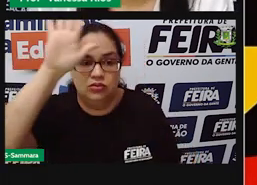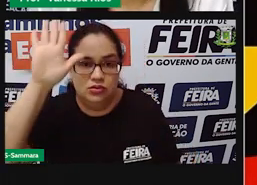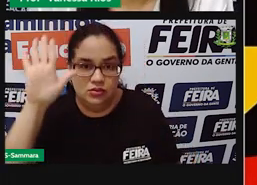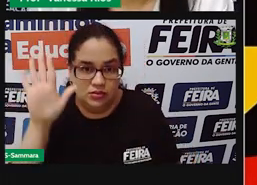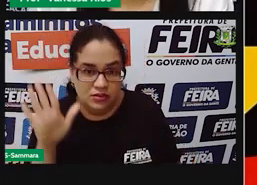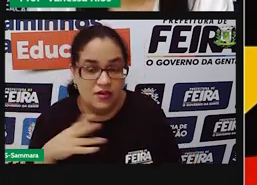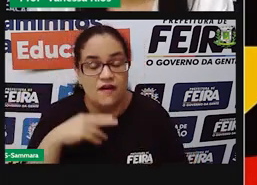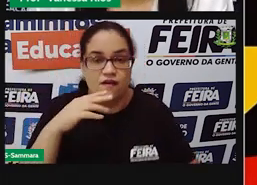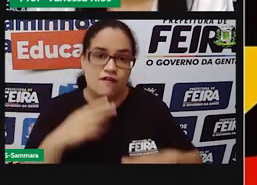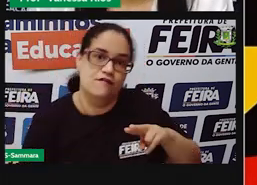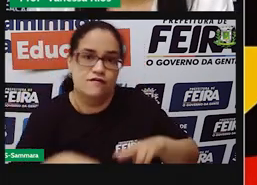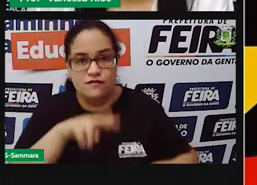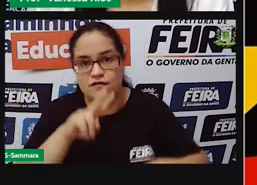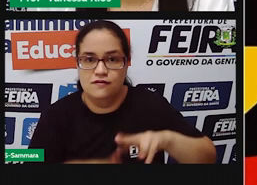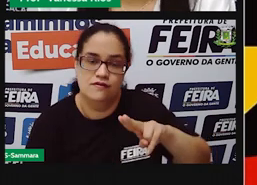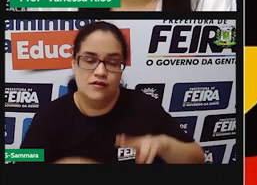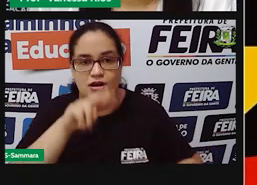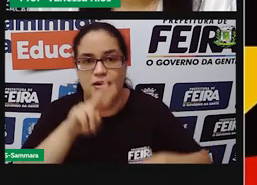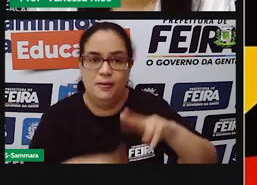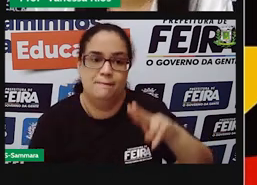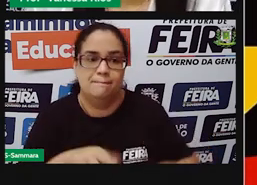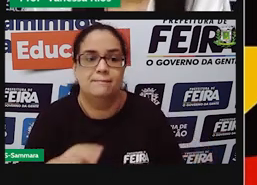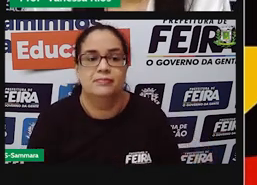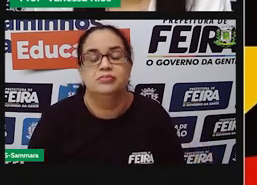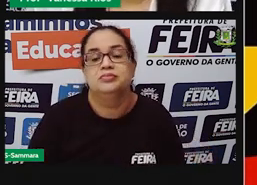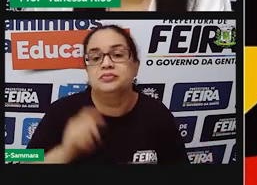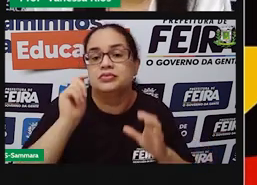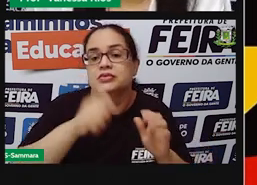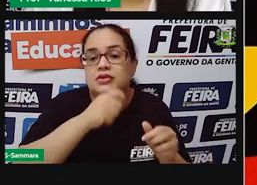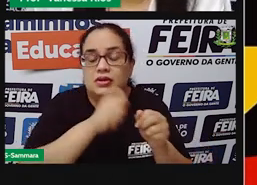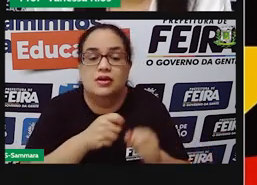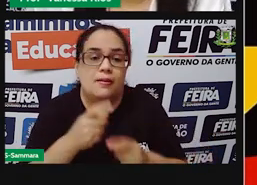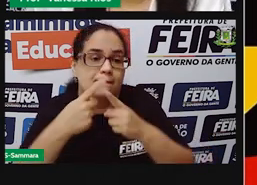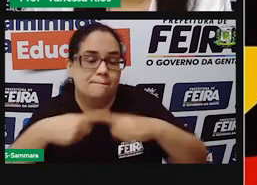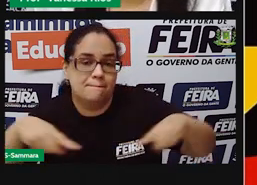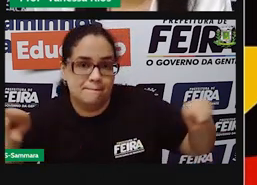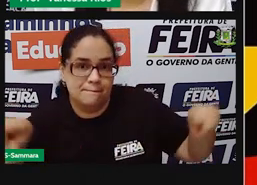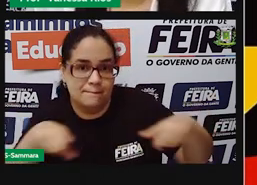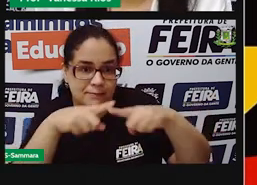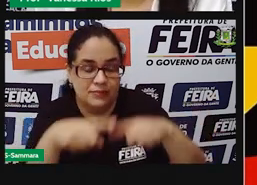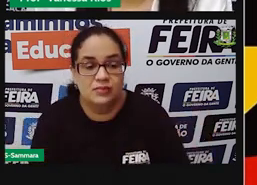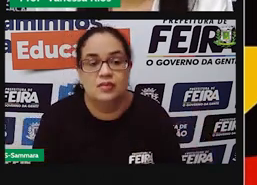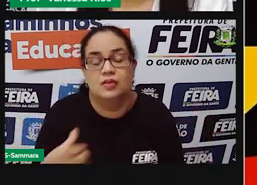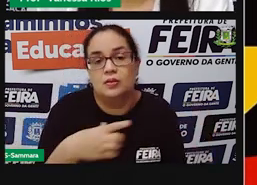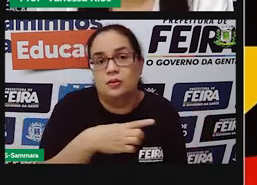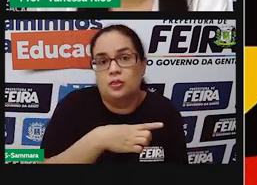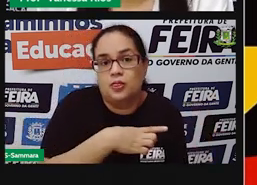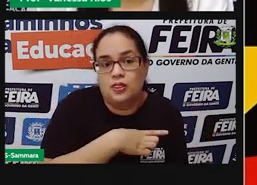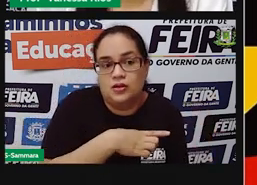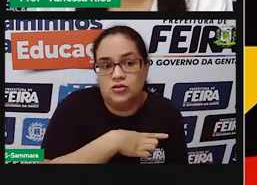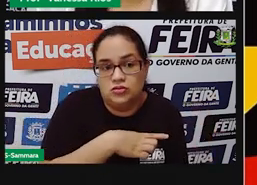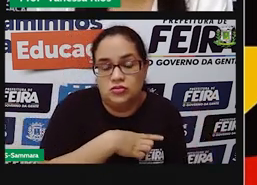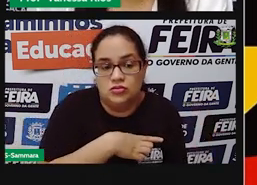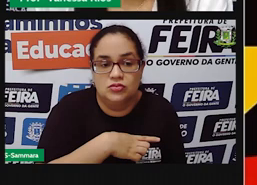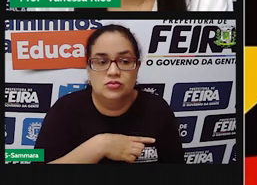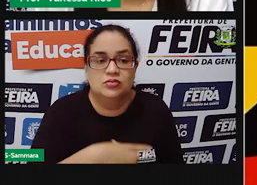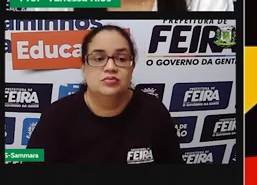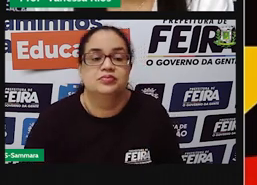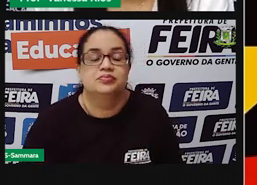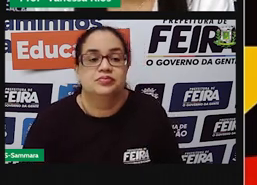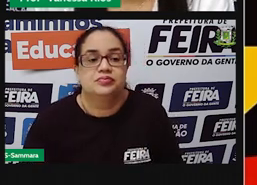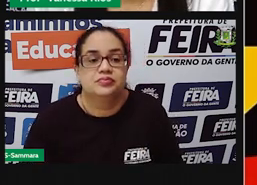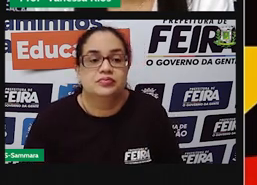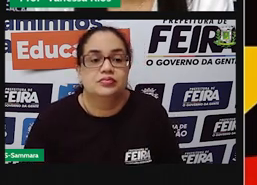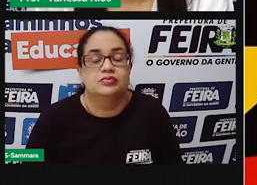ao forró, né? Ao Baiano, as músicas aí que estão direcionadas justamente a essa época do mundo.